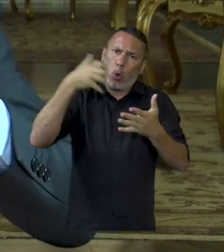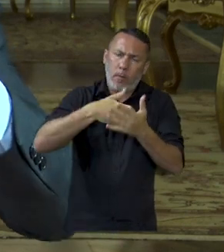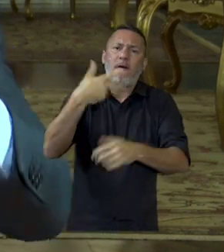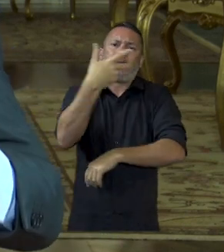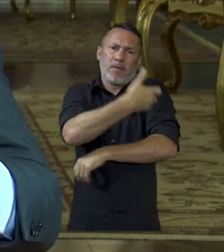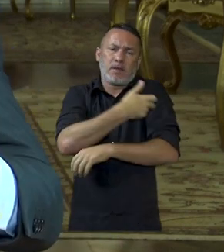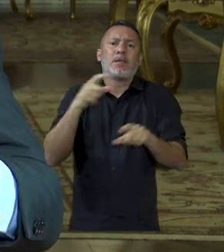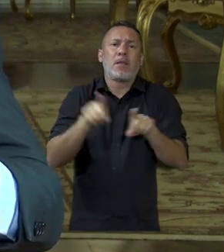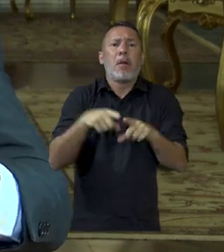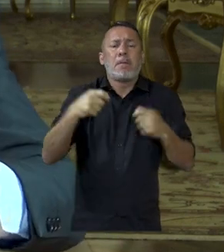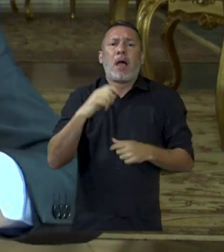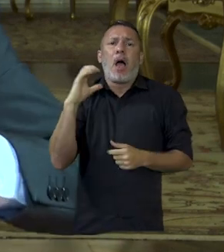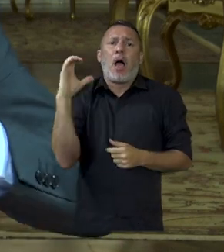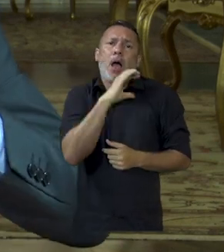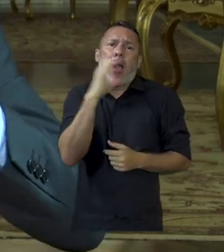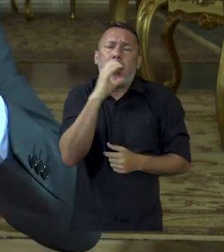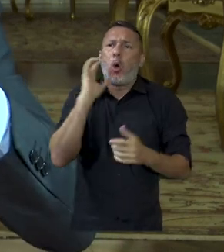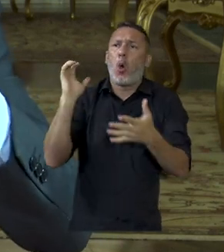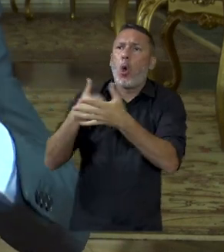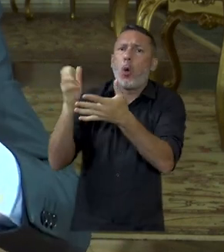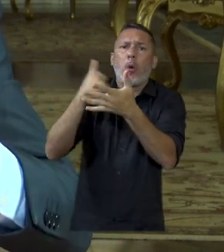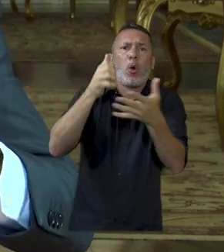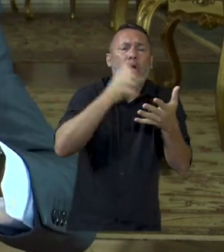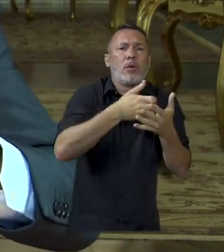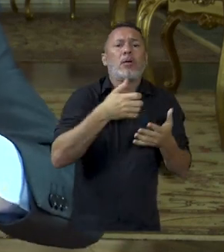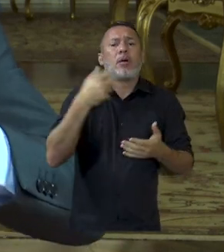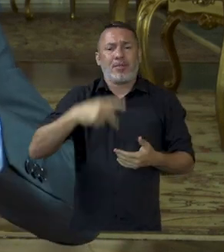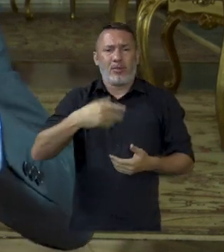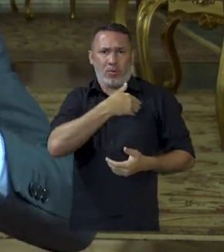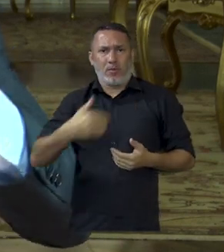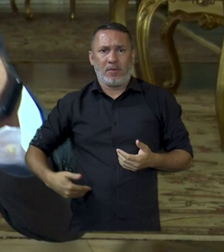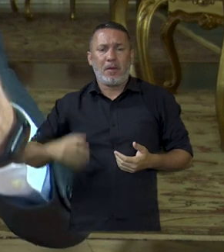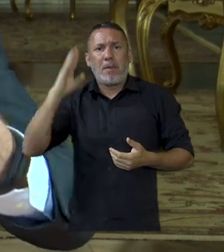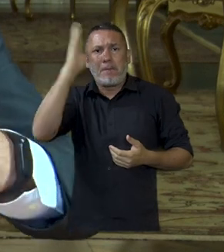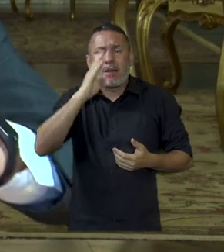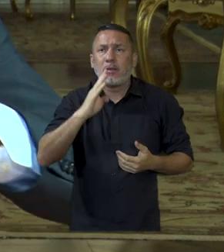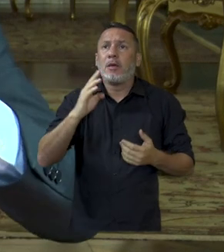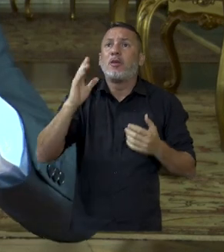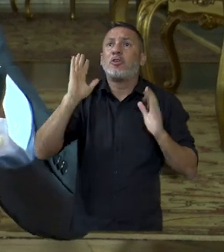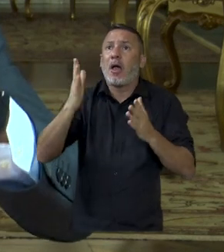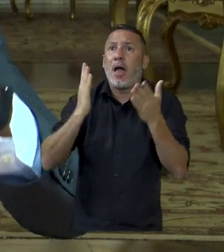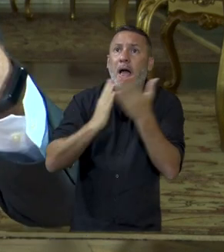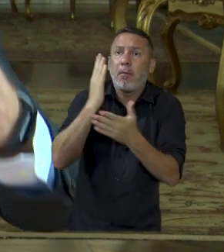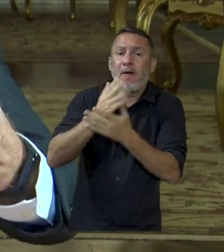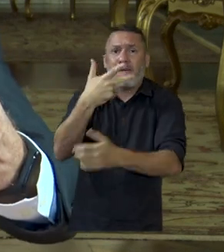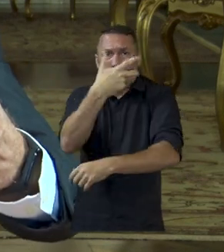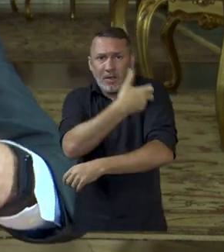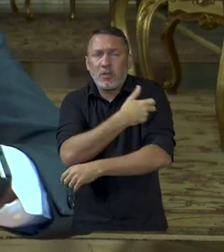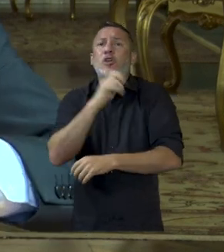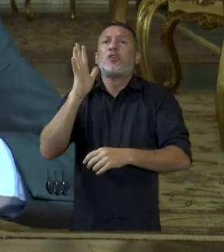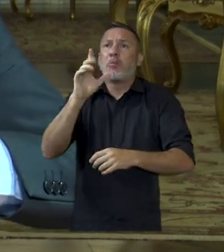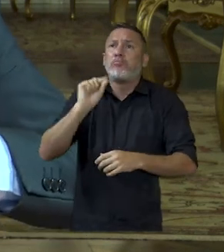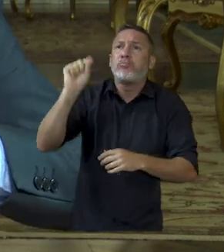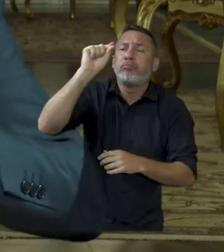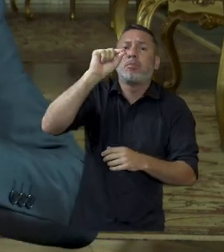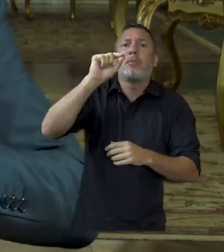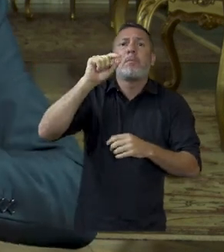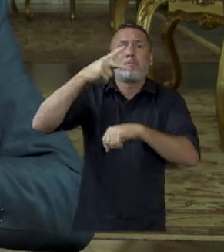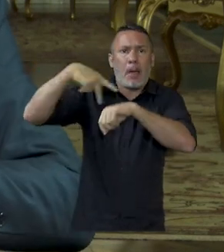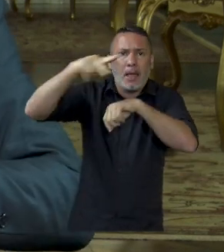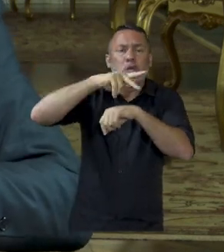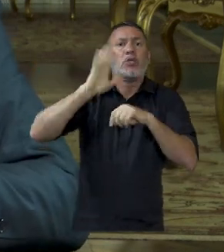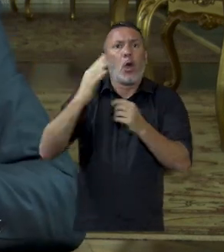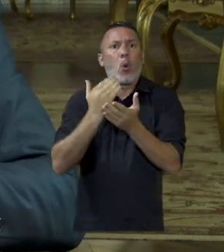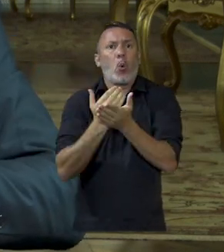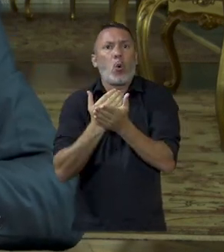agilidade. Então, que a gente possa comprar, governo brasileiro, todas essas vacinas. Diversos países já estão